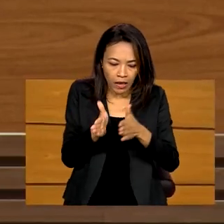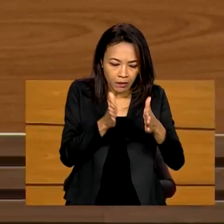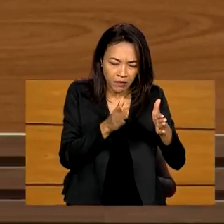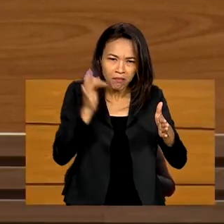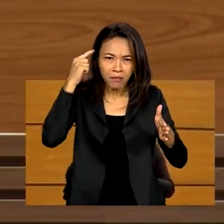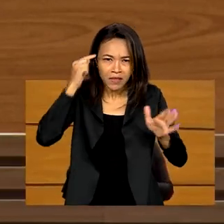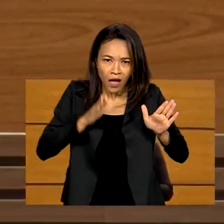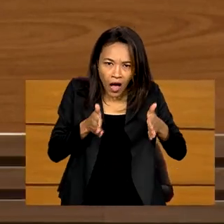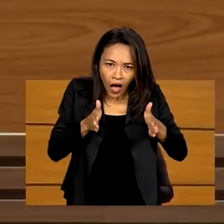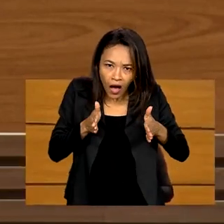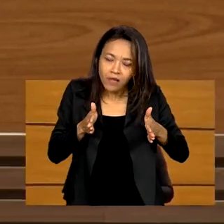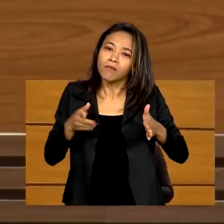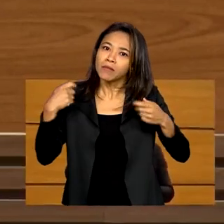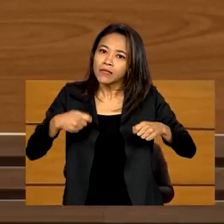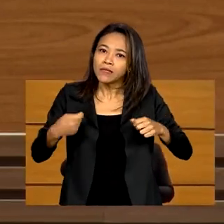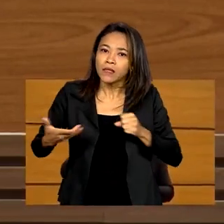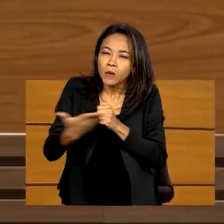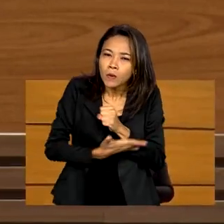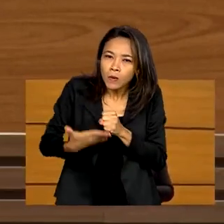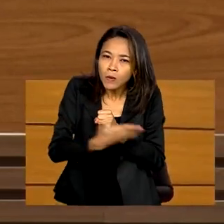de uma maneira muito consistente na proteção social.